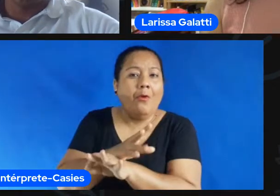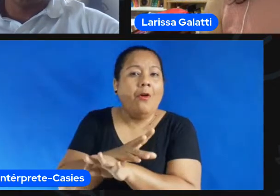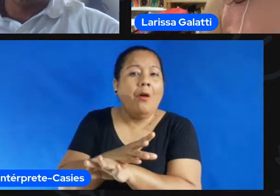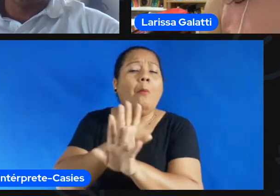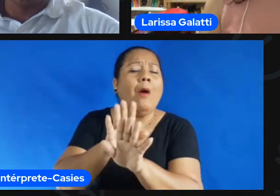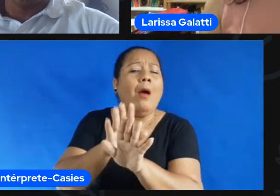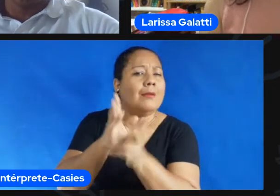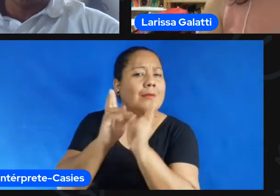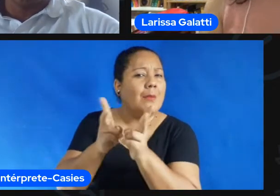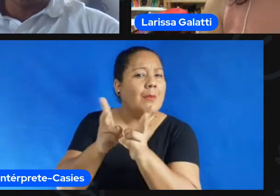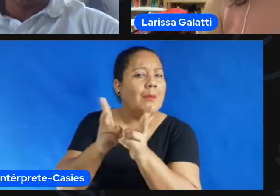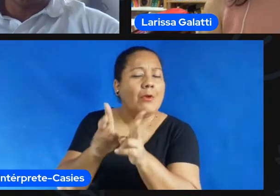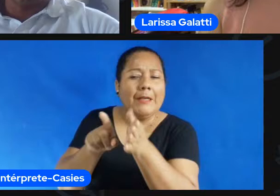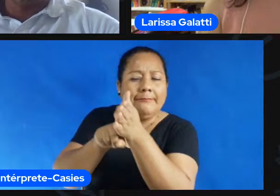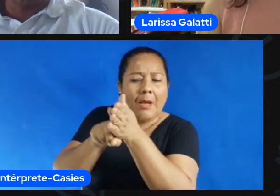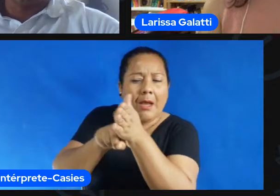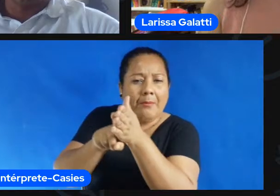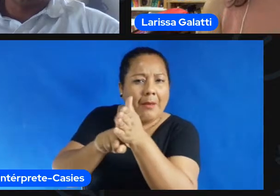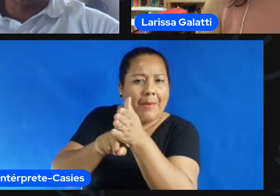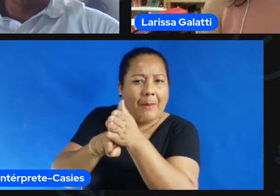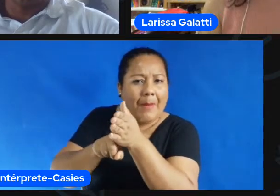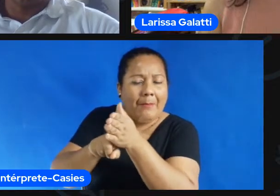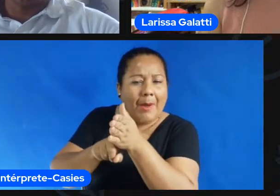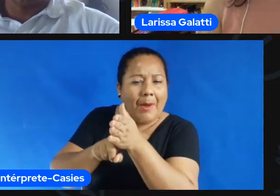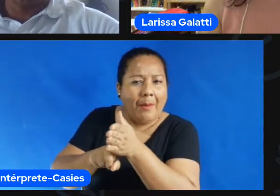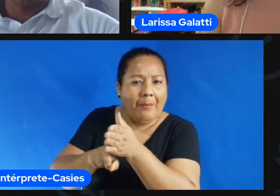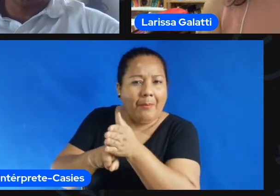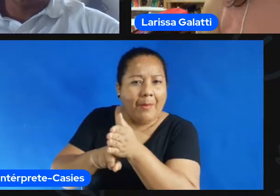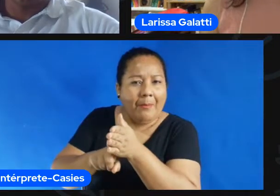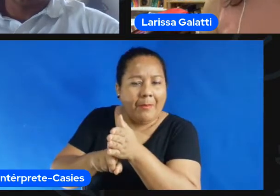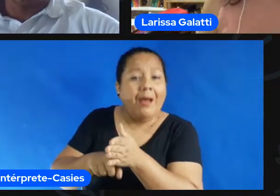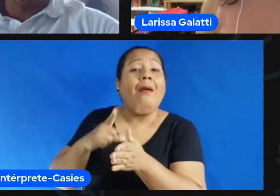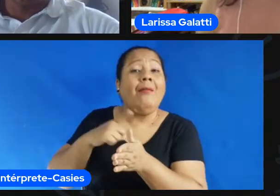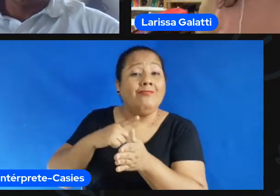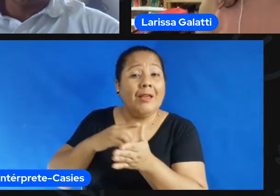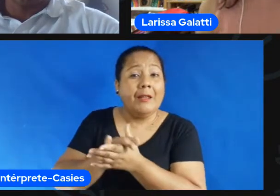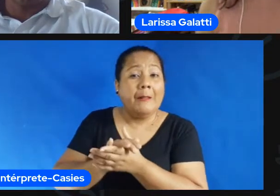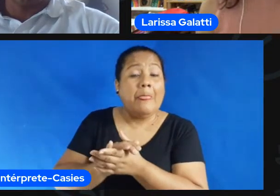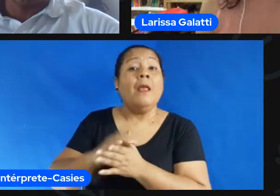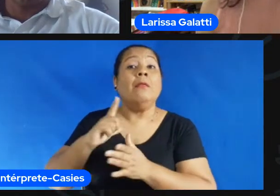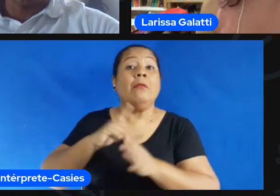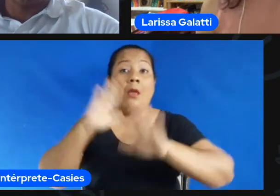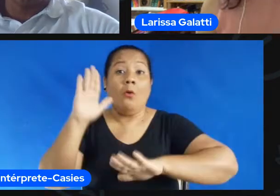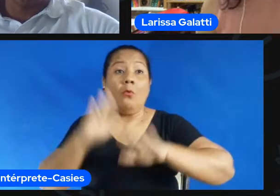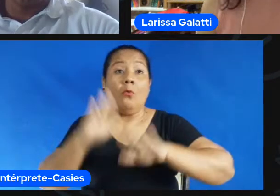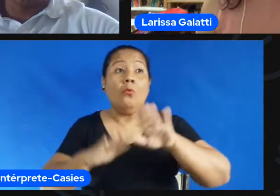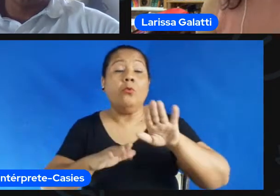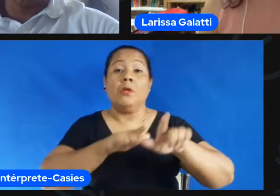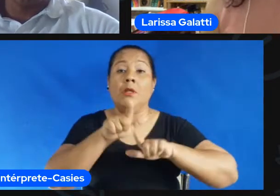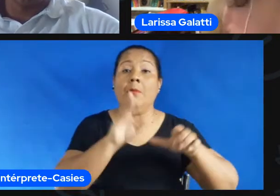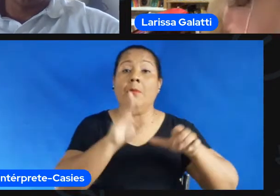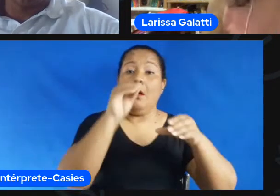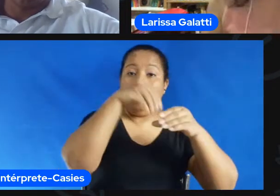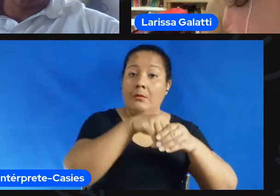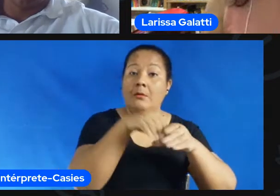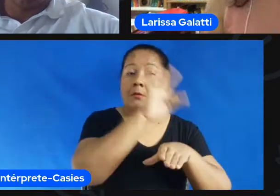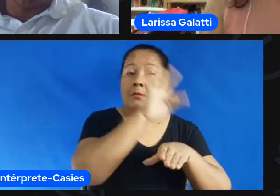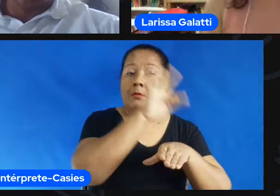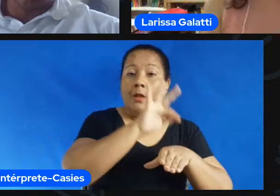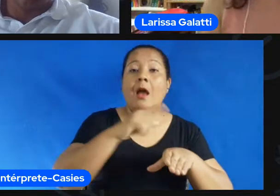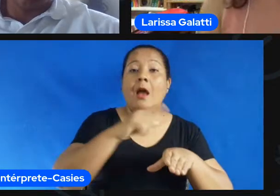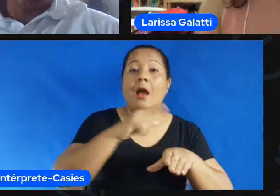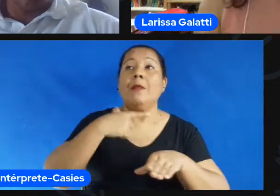muita gente que tá na universidade de estar numa federação numa confederação ou que está numa confederação porém faz pesquisa né não é só na